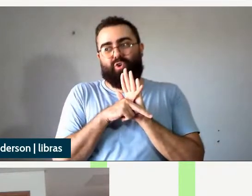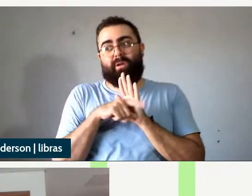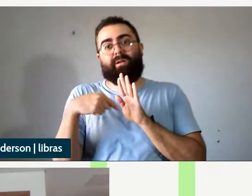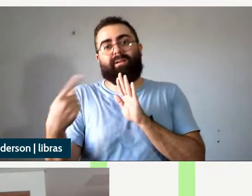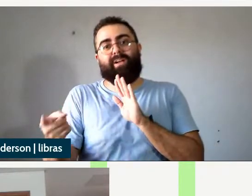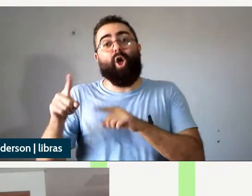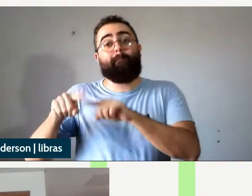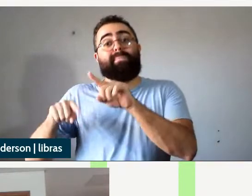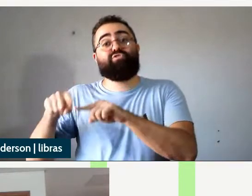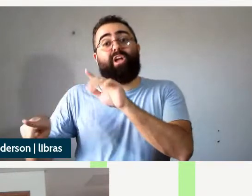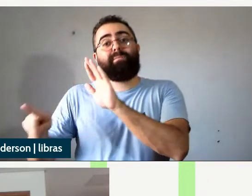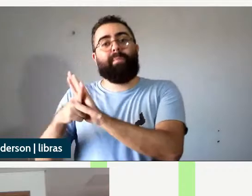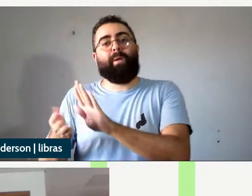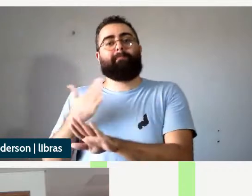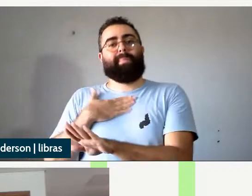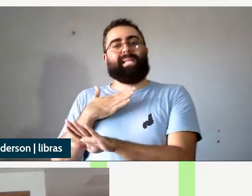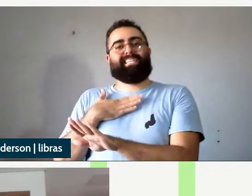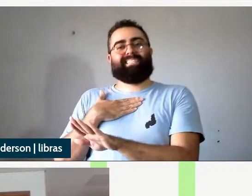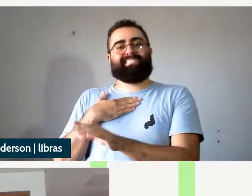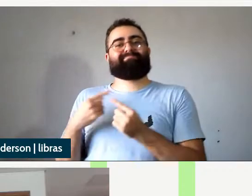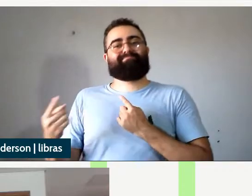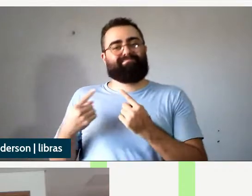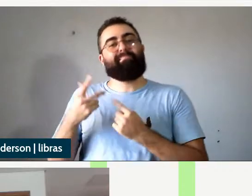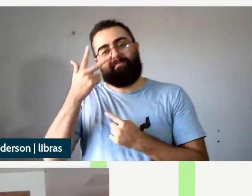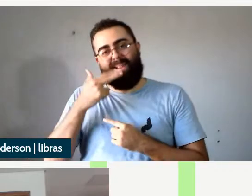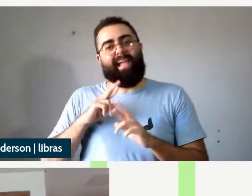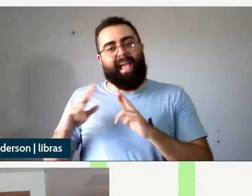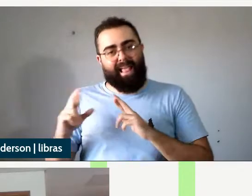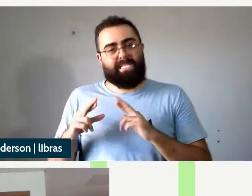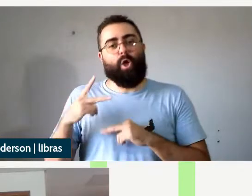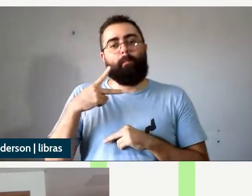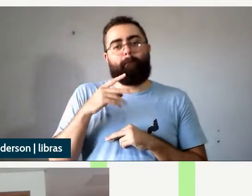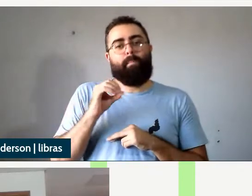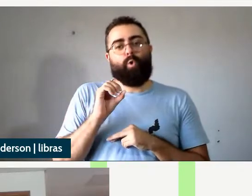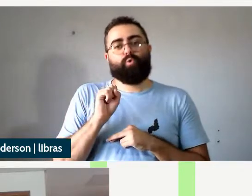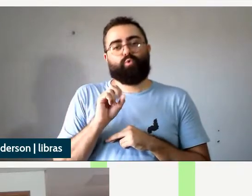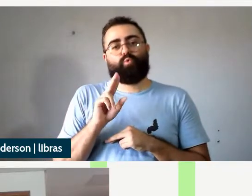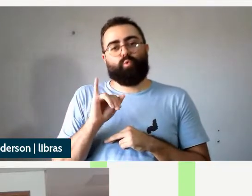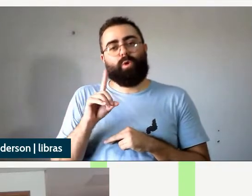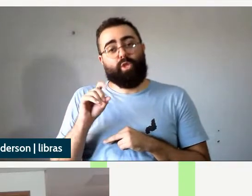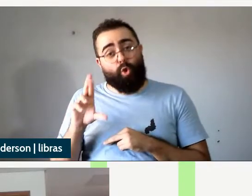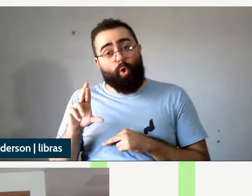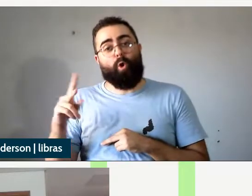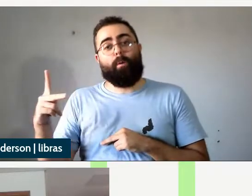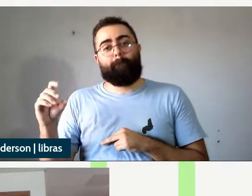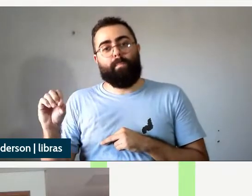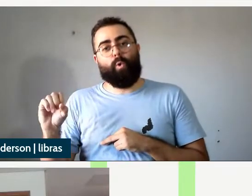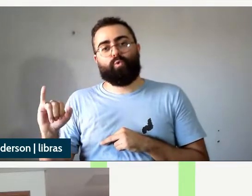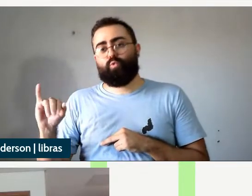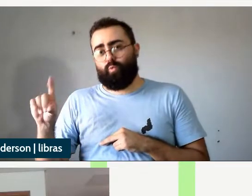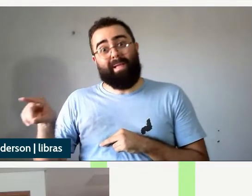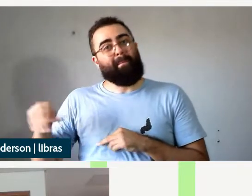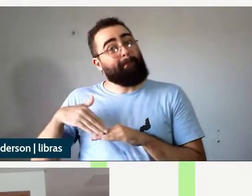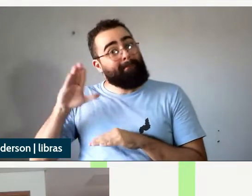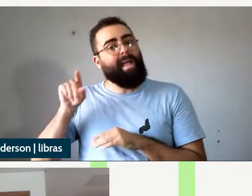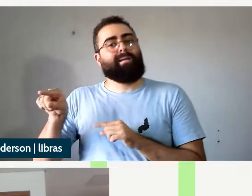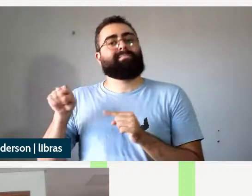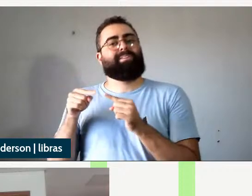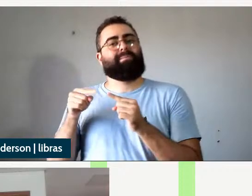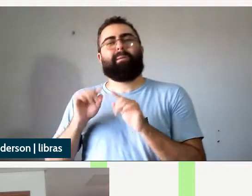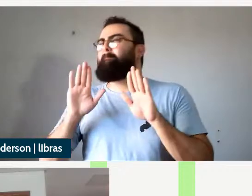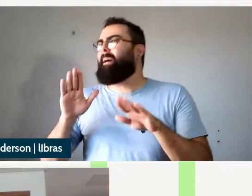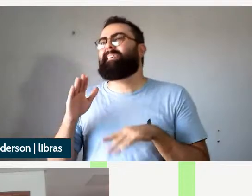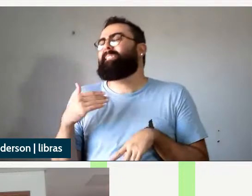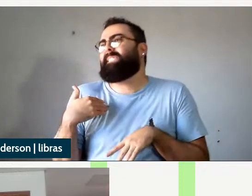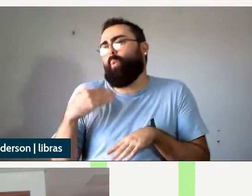uma relação próxima com isso mas não de não de da fatoração do argumento por